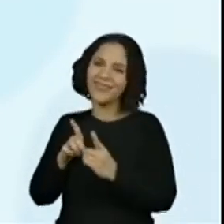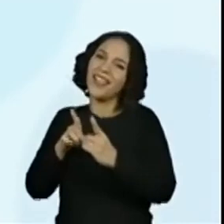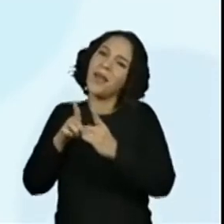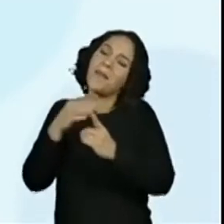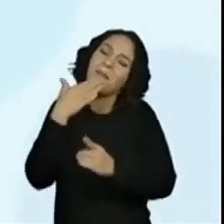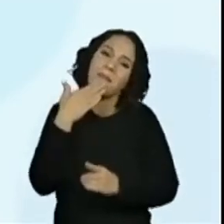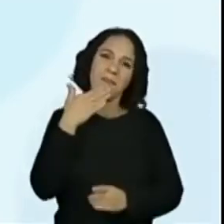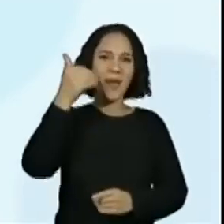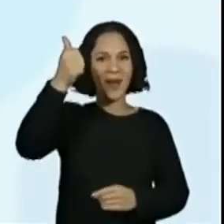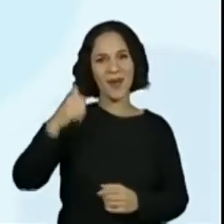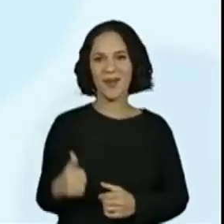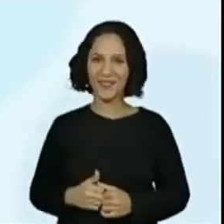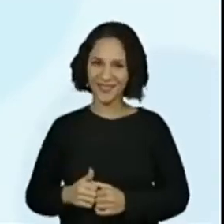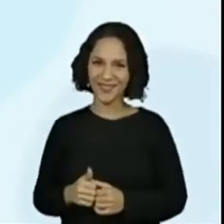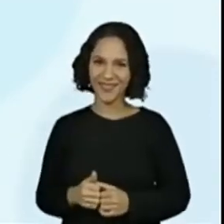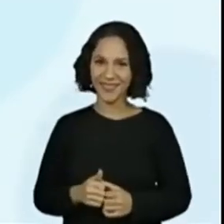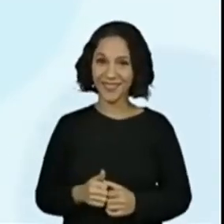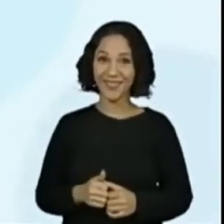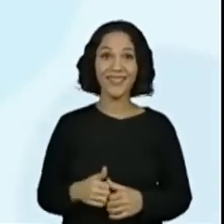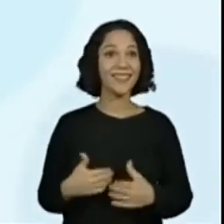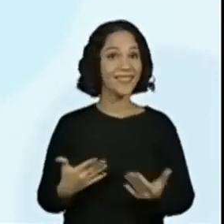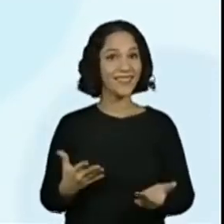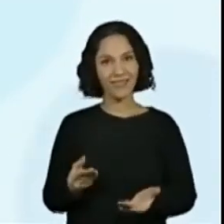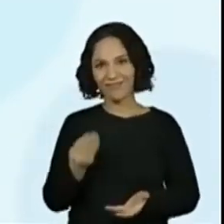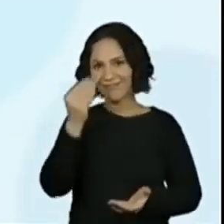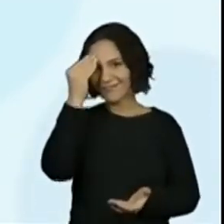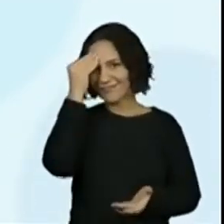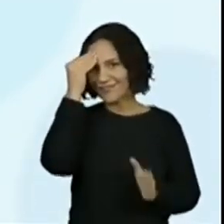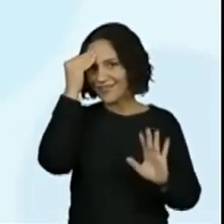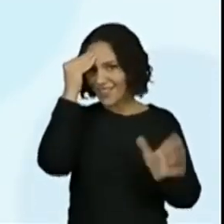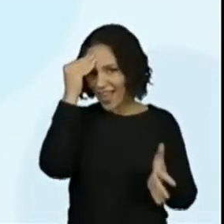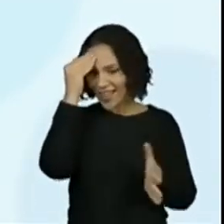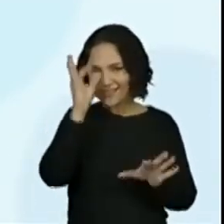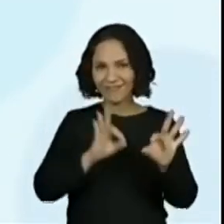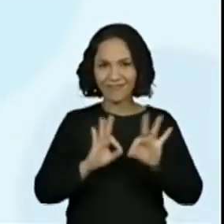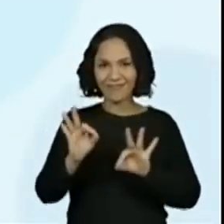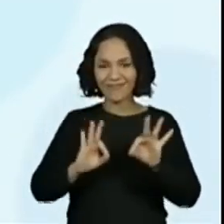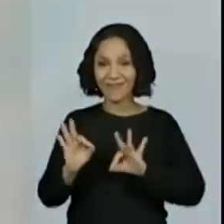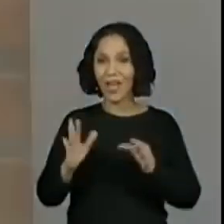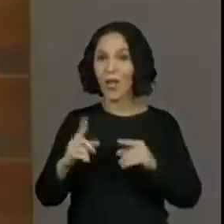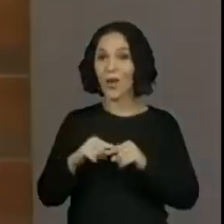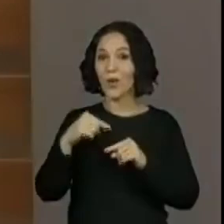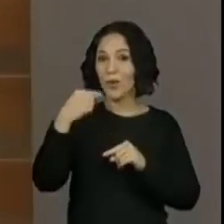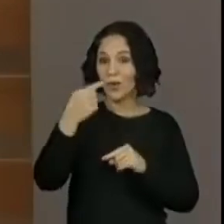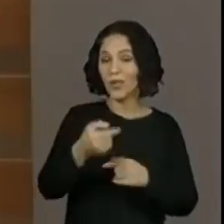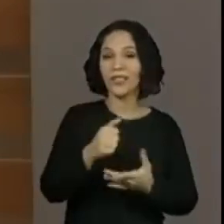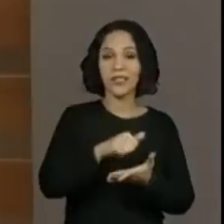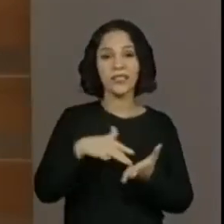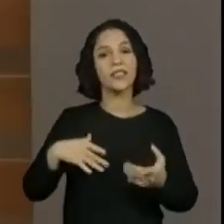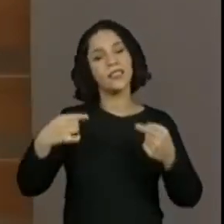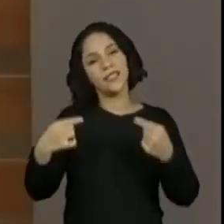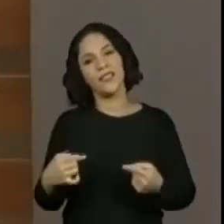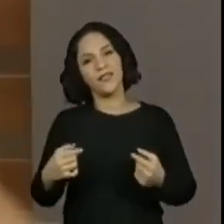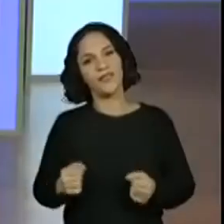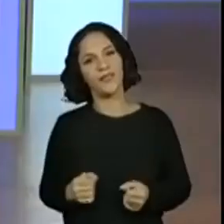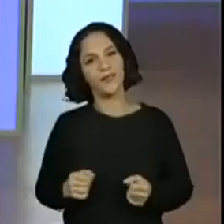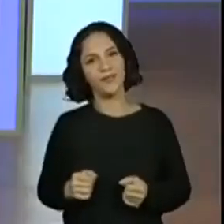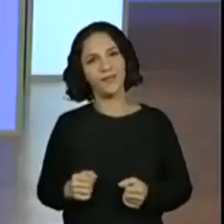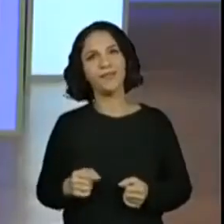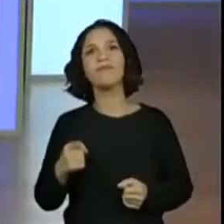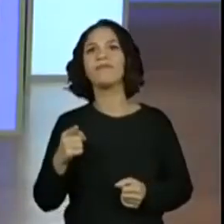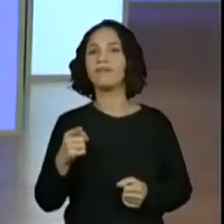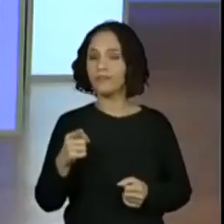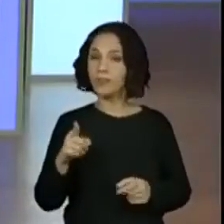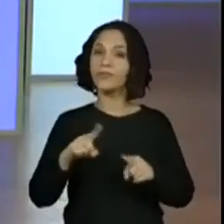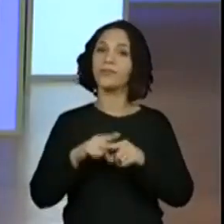canto melhor. Agora, guardou bem, estudou com a gente, se preparou, porque a próxima atividade é um desafio. Sim. E essa é